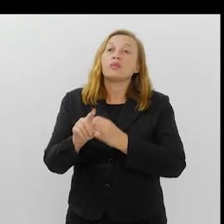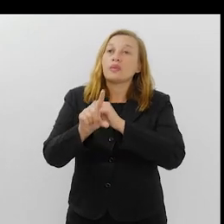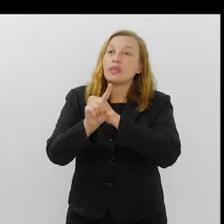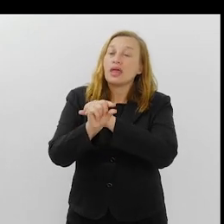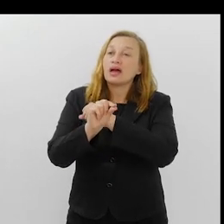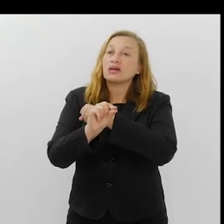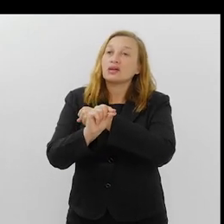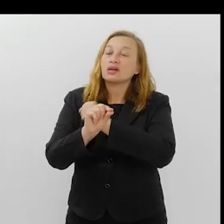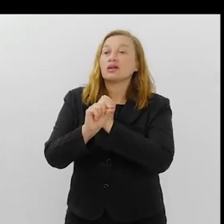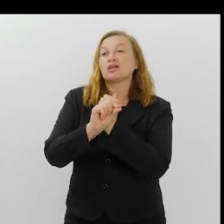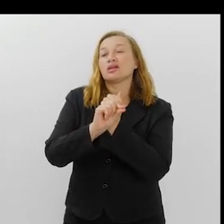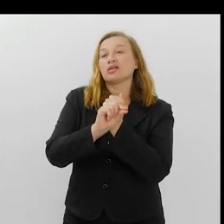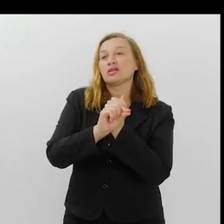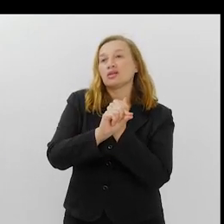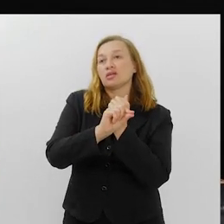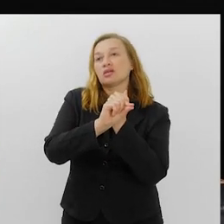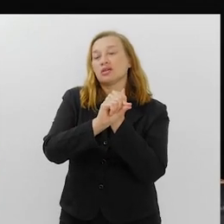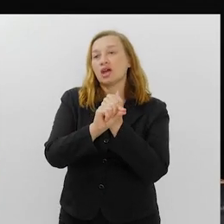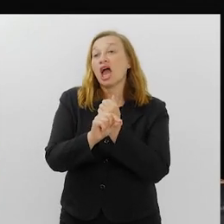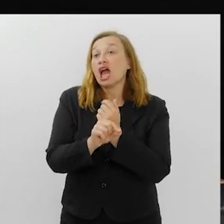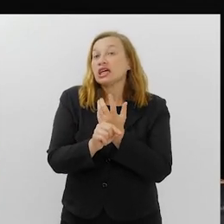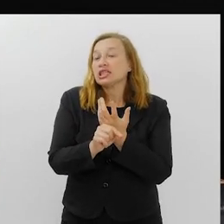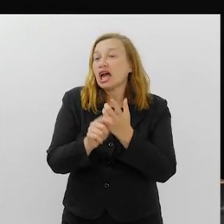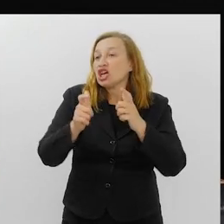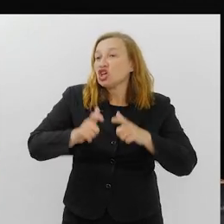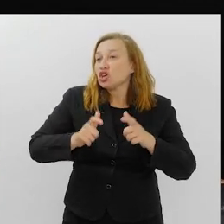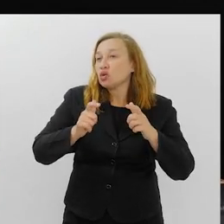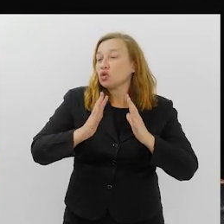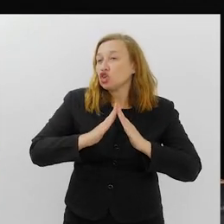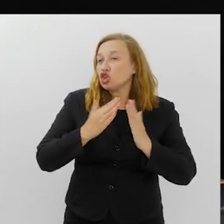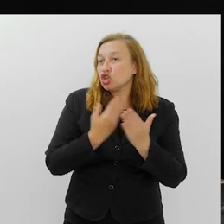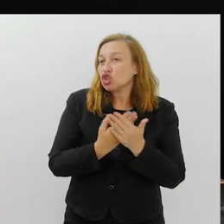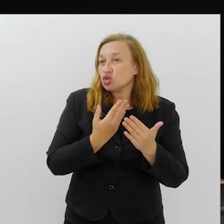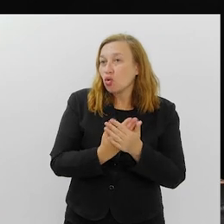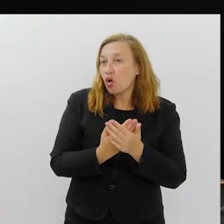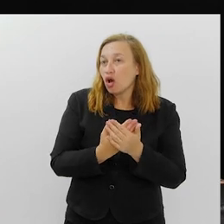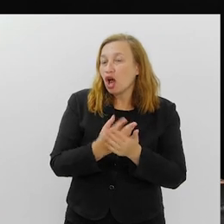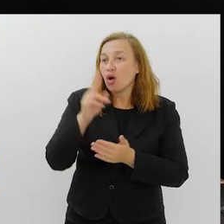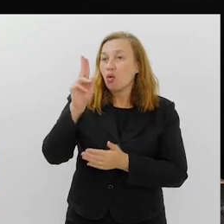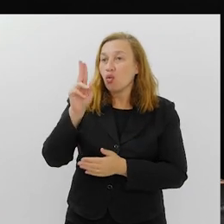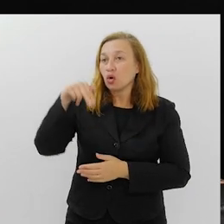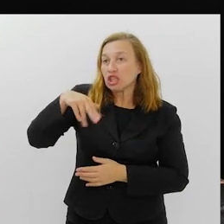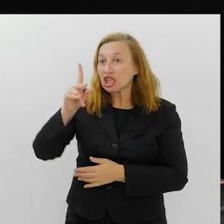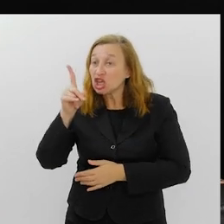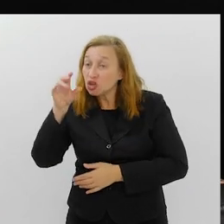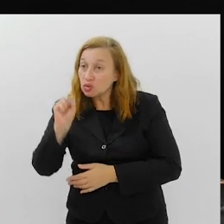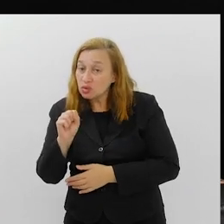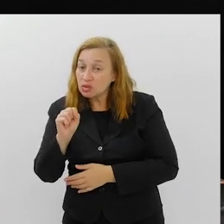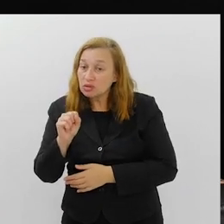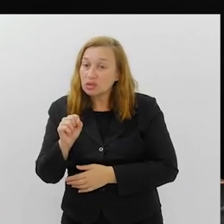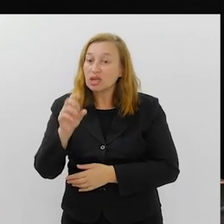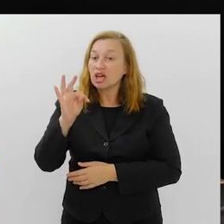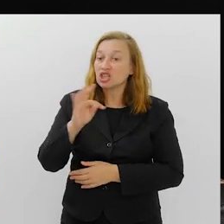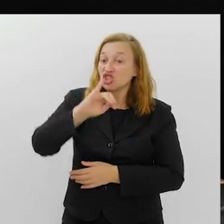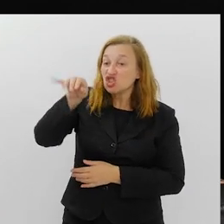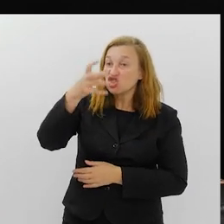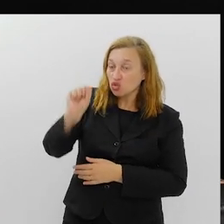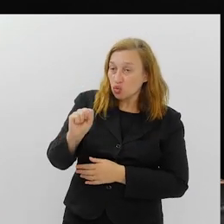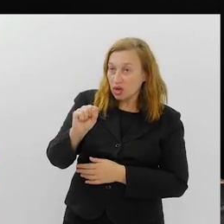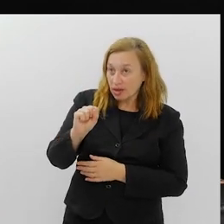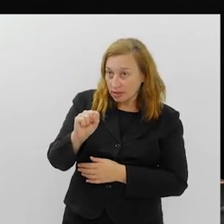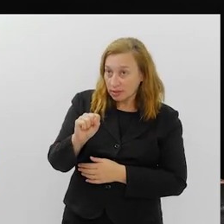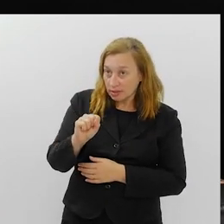reconfigura a Unidos da Tijuca enquanto escola. E eu vejo hoje, com essa nova geração, que também eles dão uma assinatura.